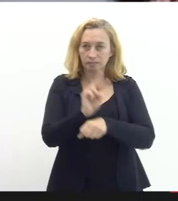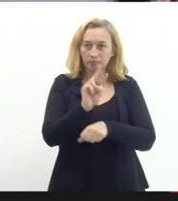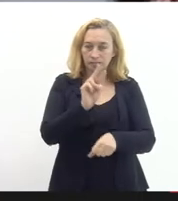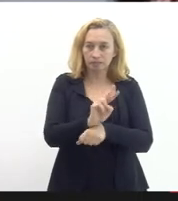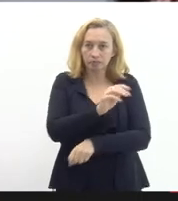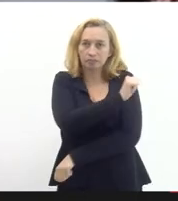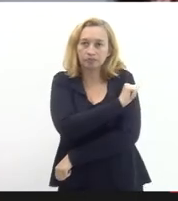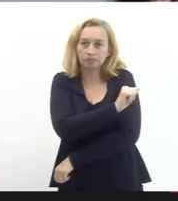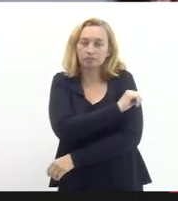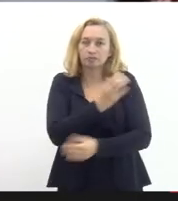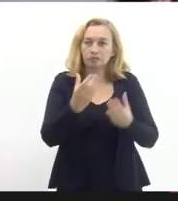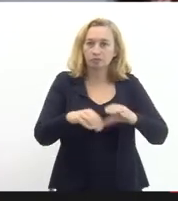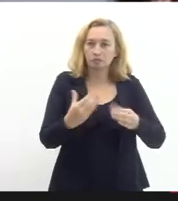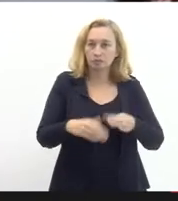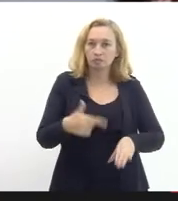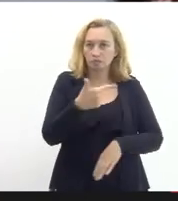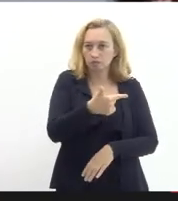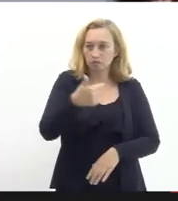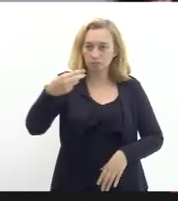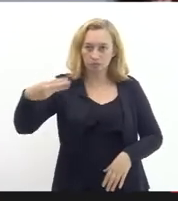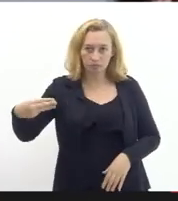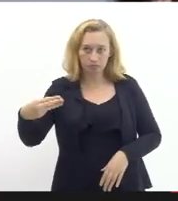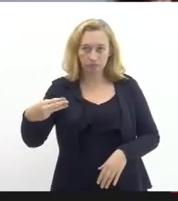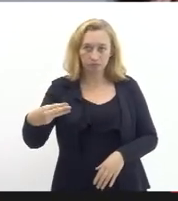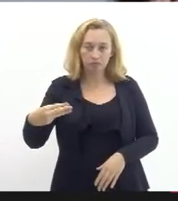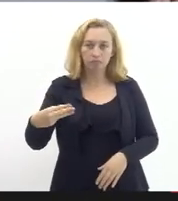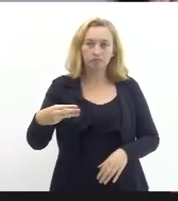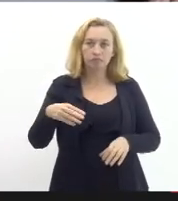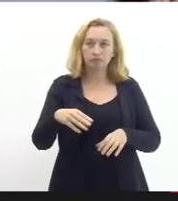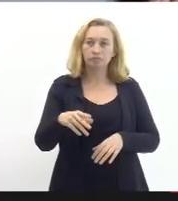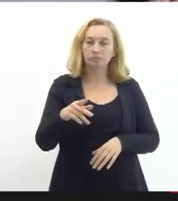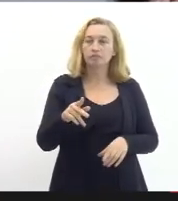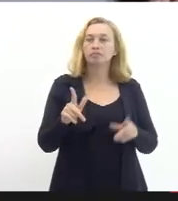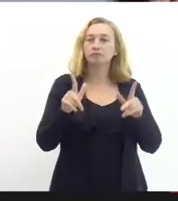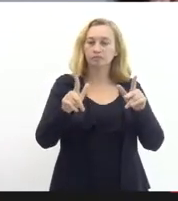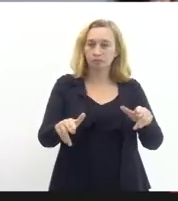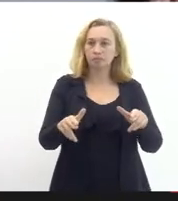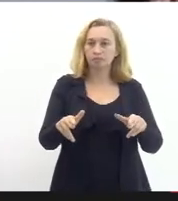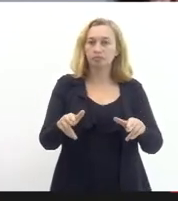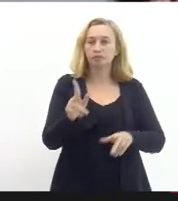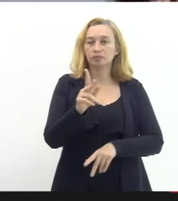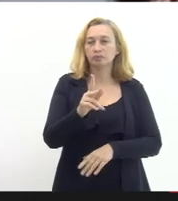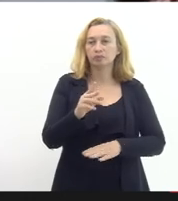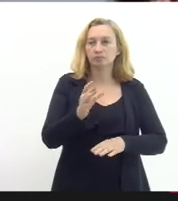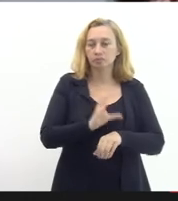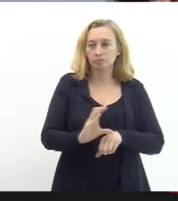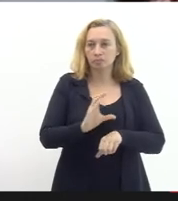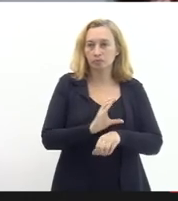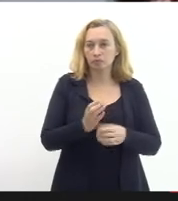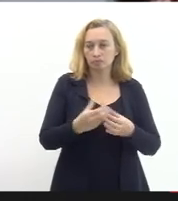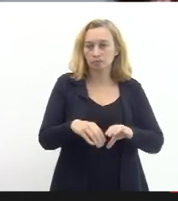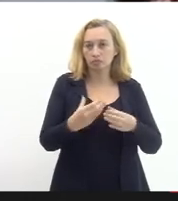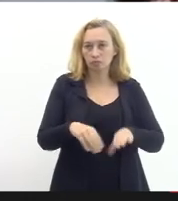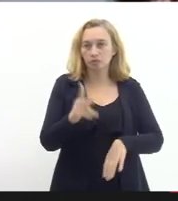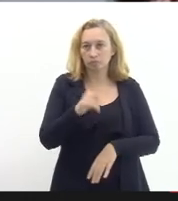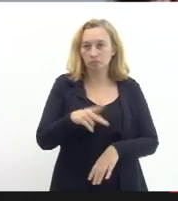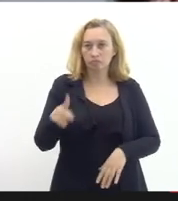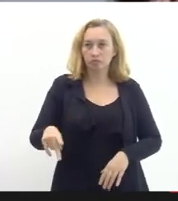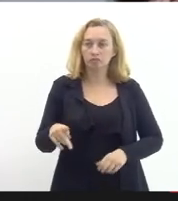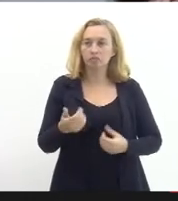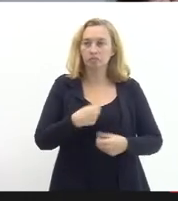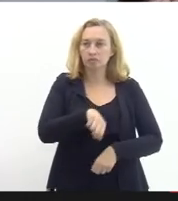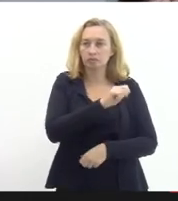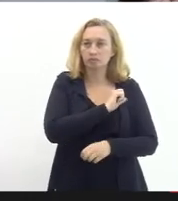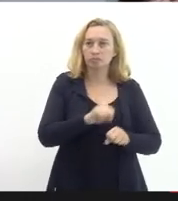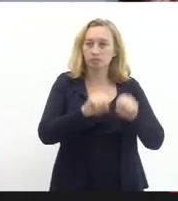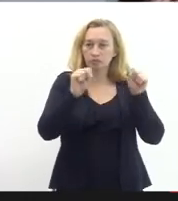de 2013 e a exemplo do magistério o concurso também foi sobreestado em razão do regime de reparação fiscal segue o mesmo